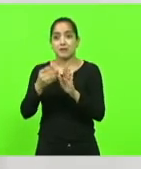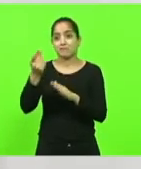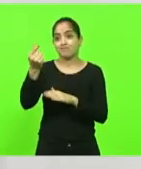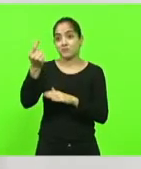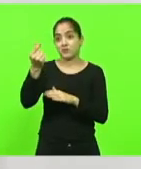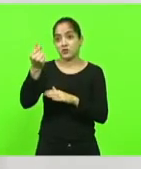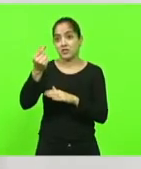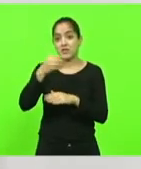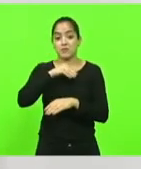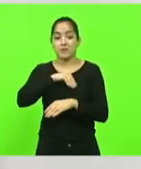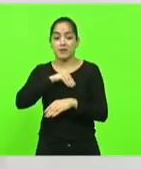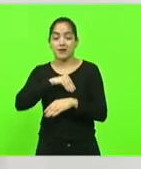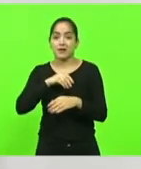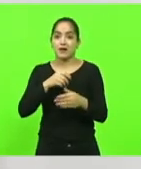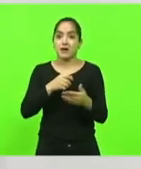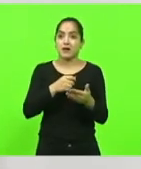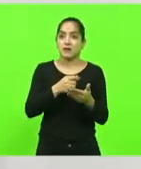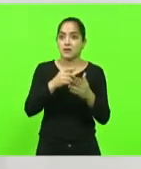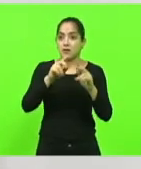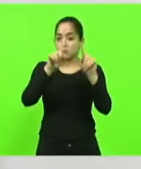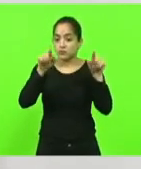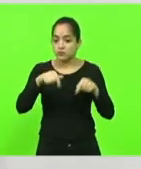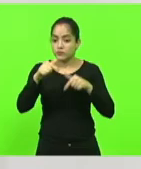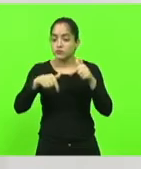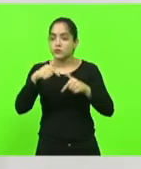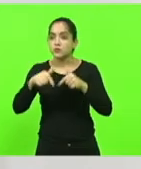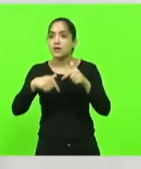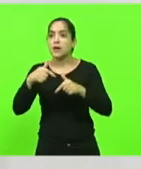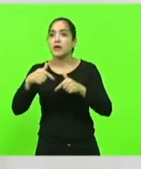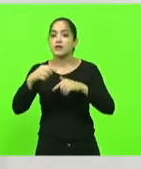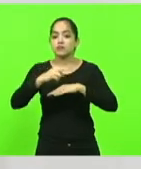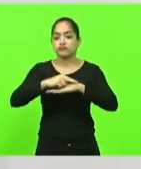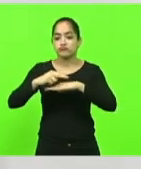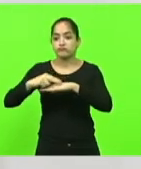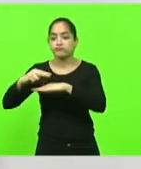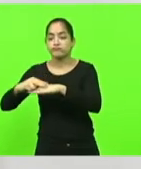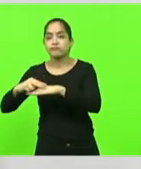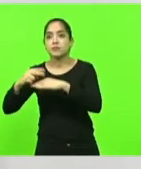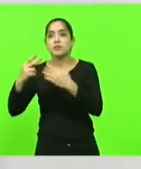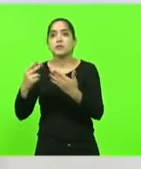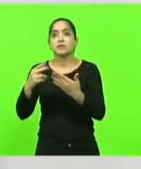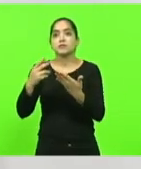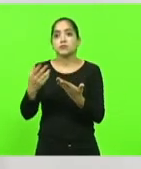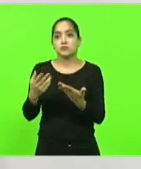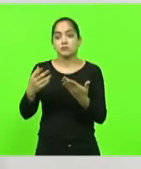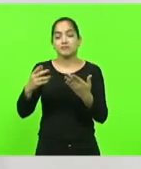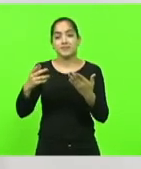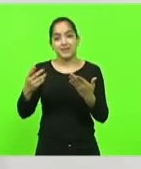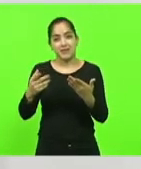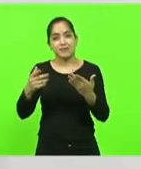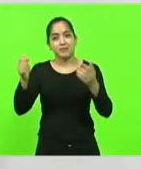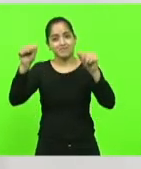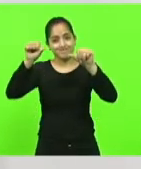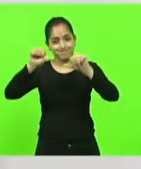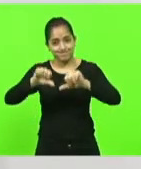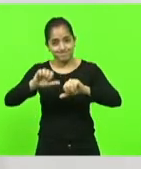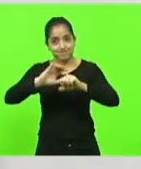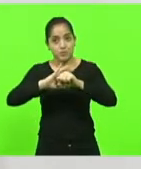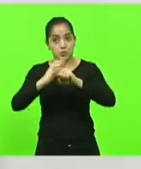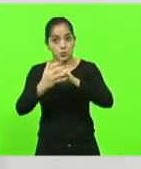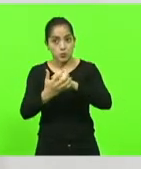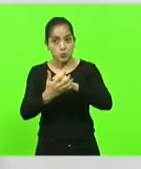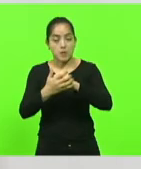pagamento. E nós sonhávamos que Laguna tivesse os 10 leitos de UTI. Claro que enfrentamos uma crise aí do Covid, mas trabalhamos